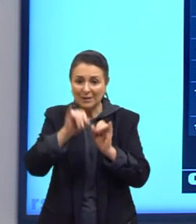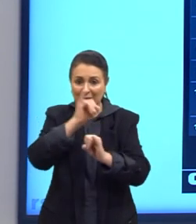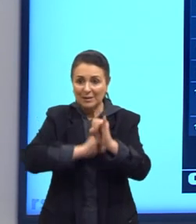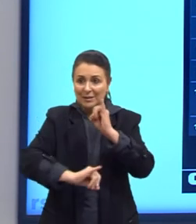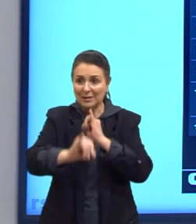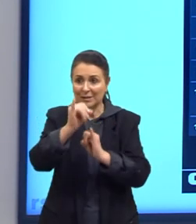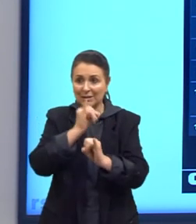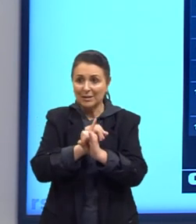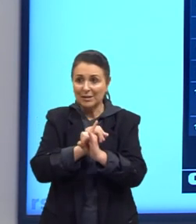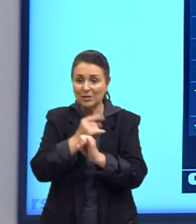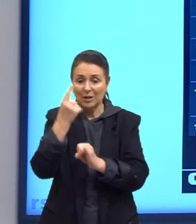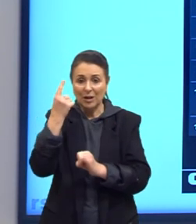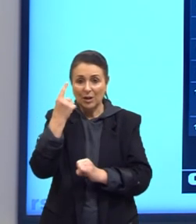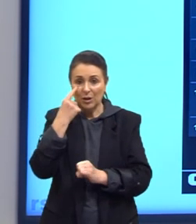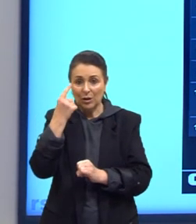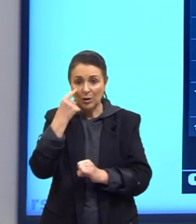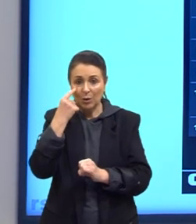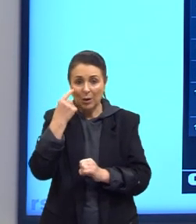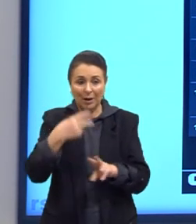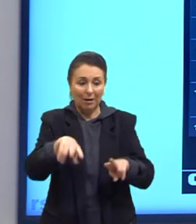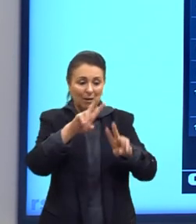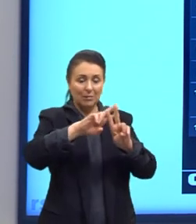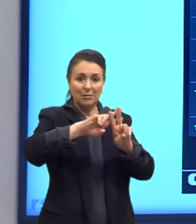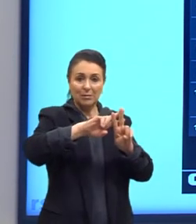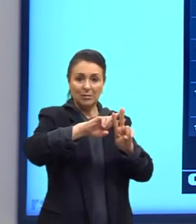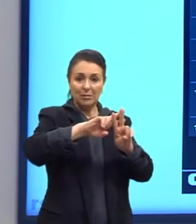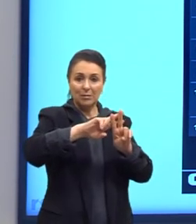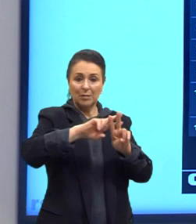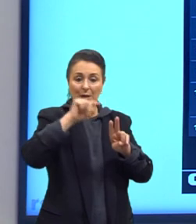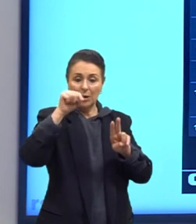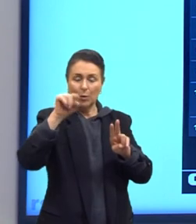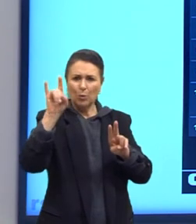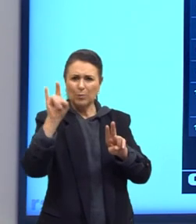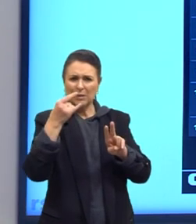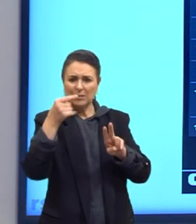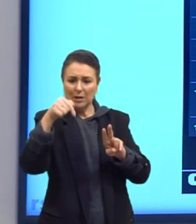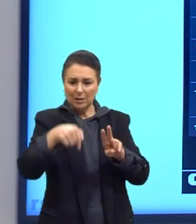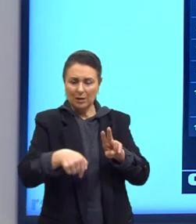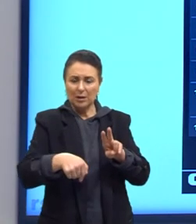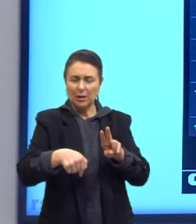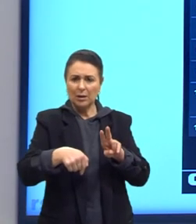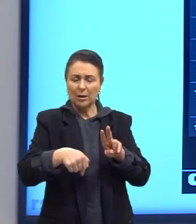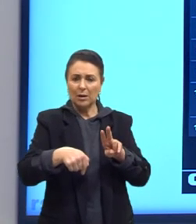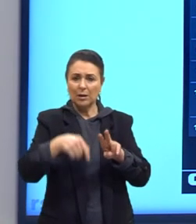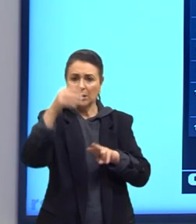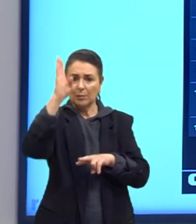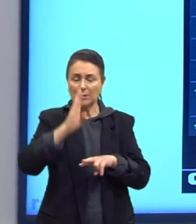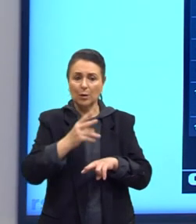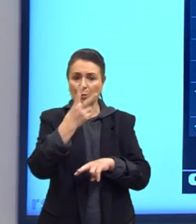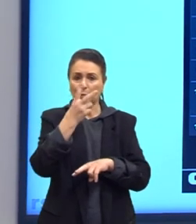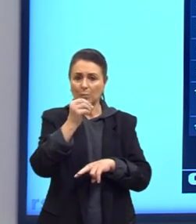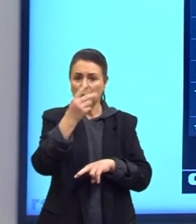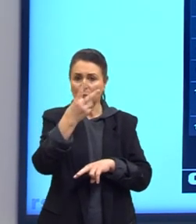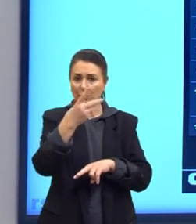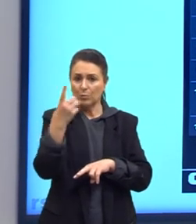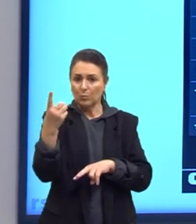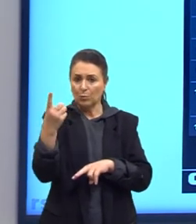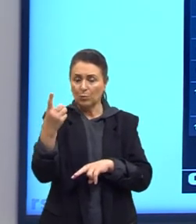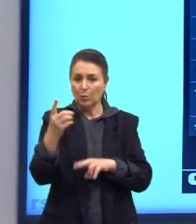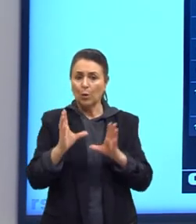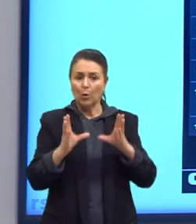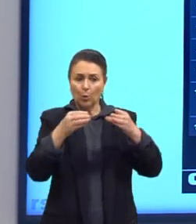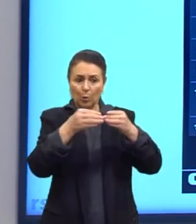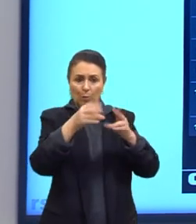olha aqui, a população carcerária aqui, nos últimos anos do Brasil, em 2021, ela caiu. Veja aqui que ela